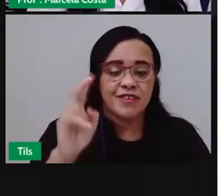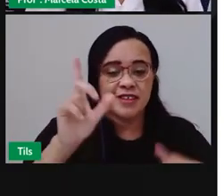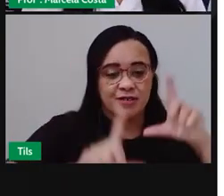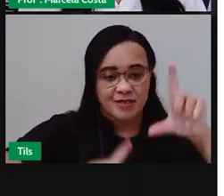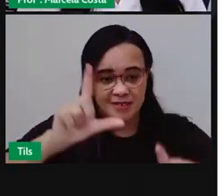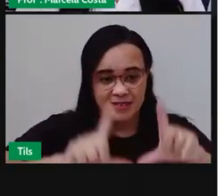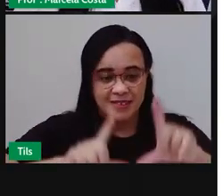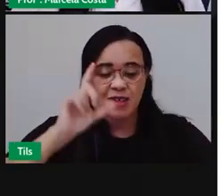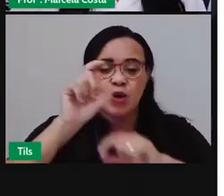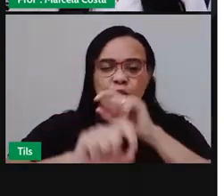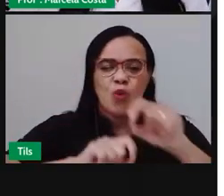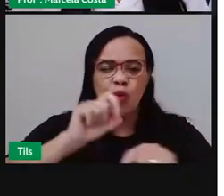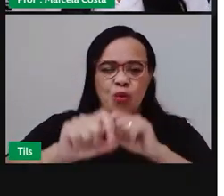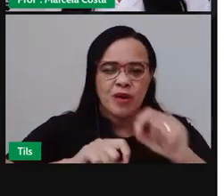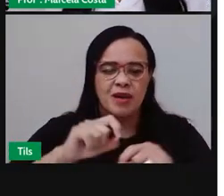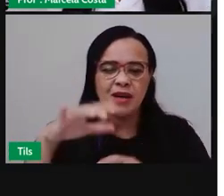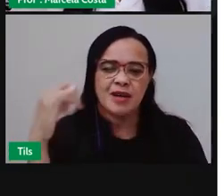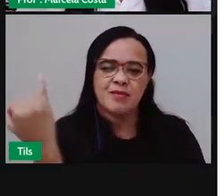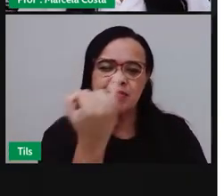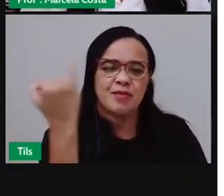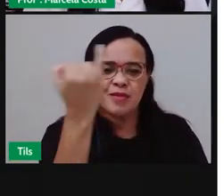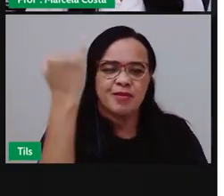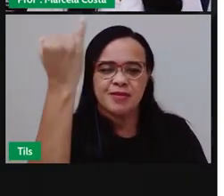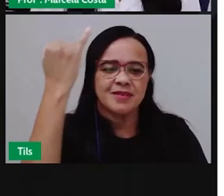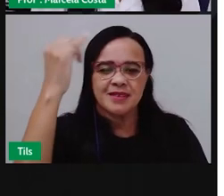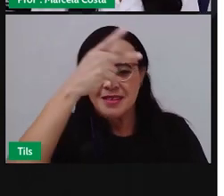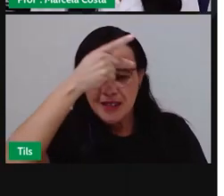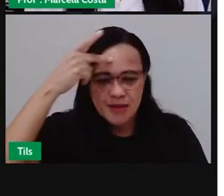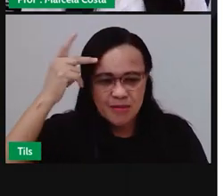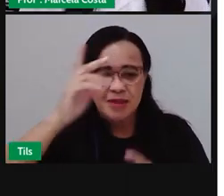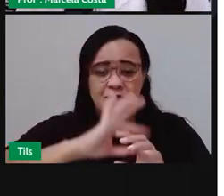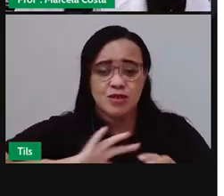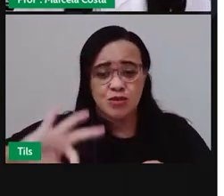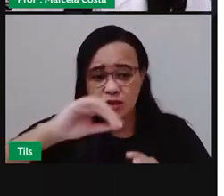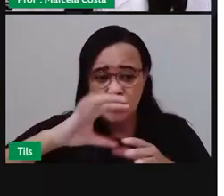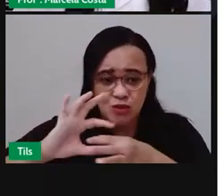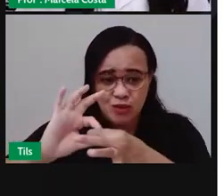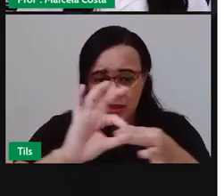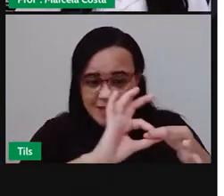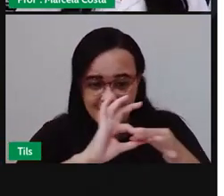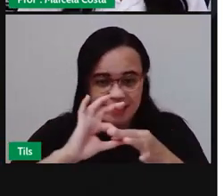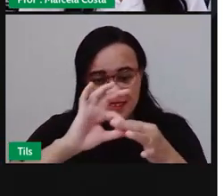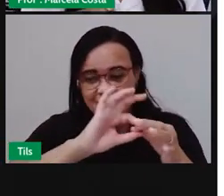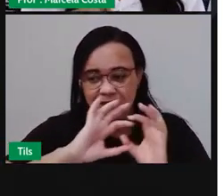ação importante os moradores se uniram para